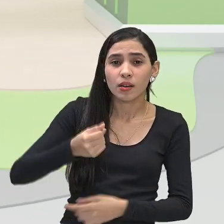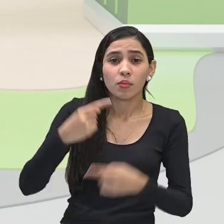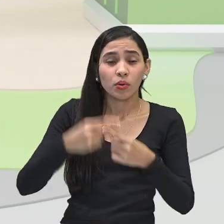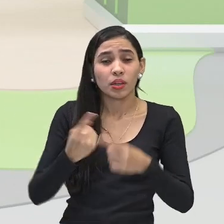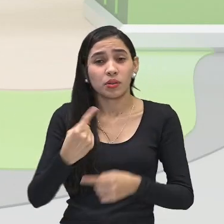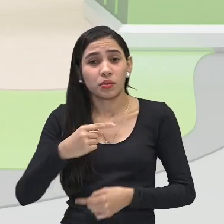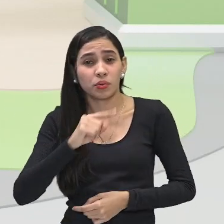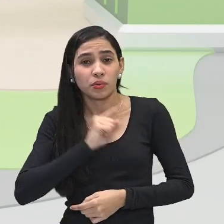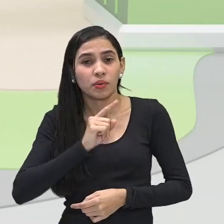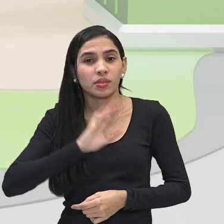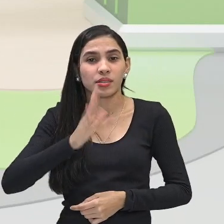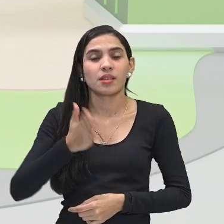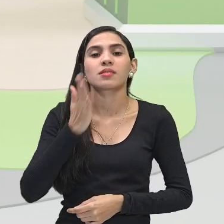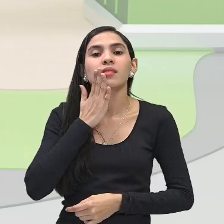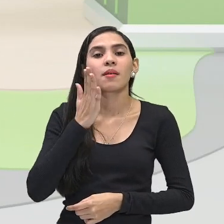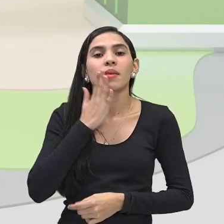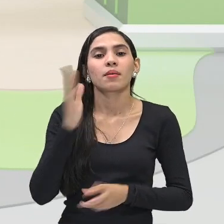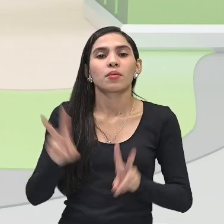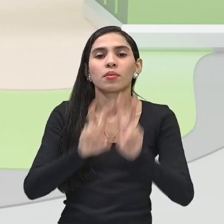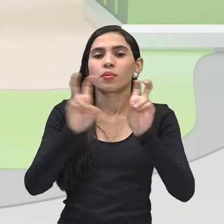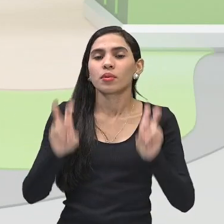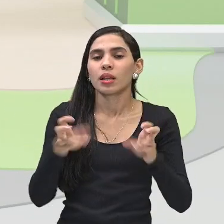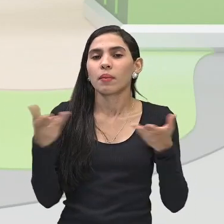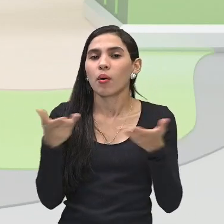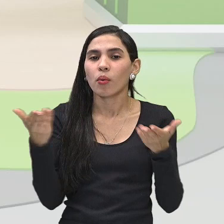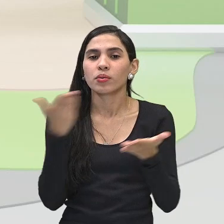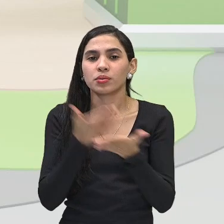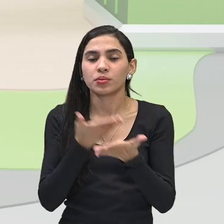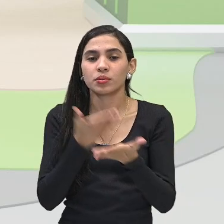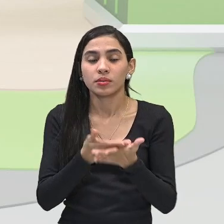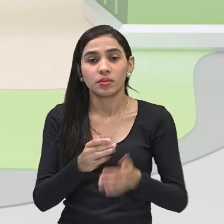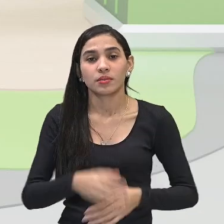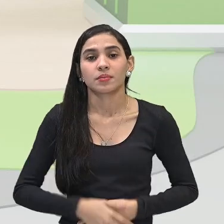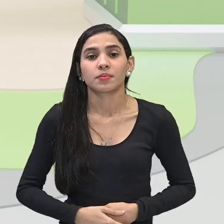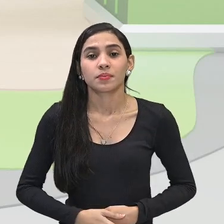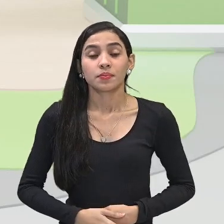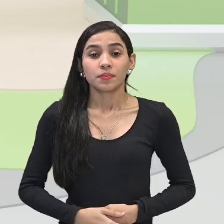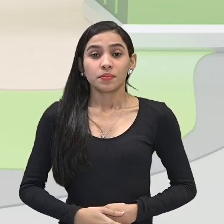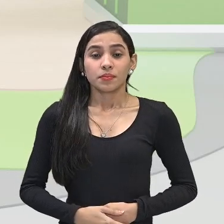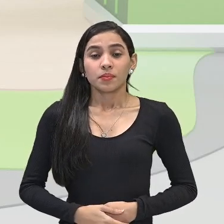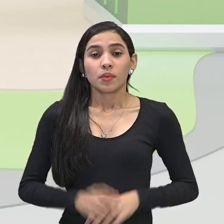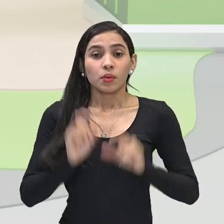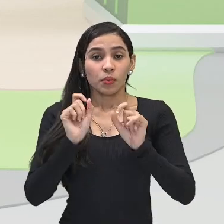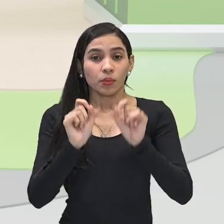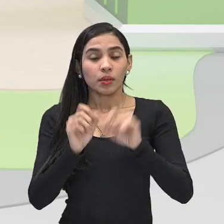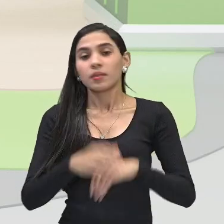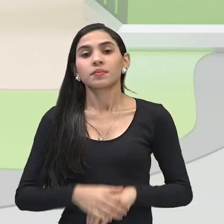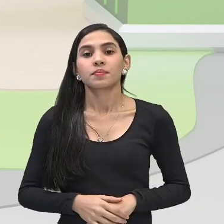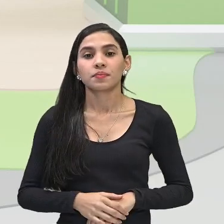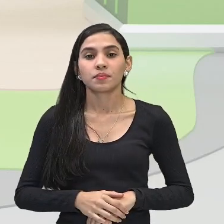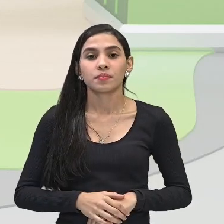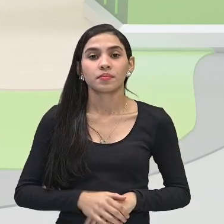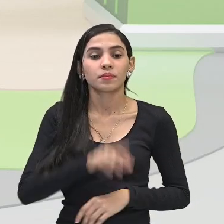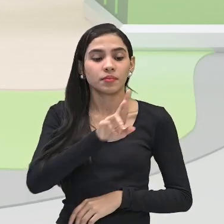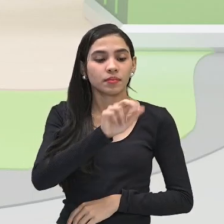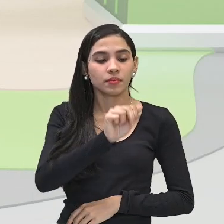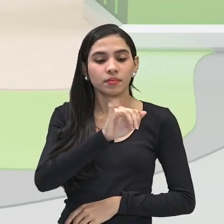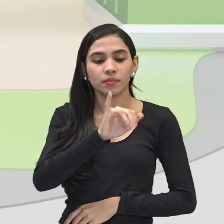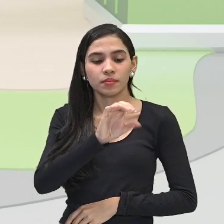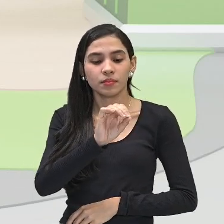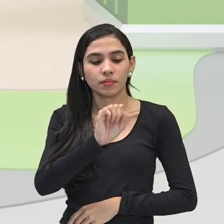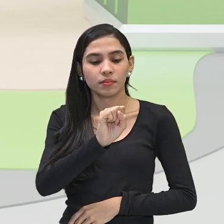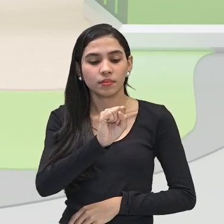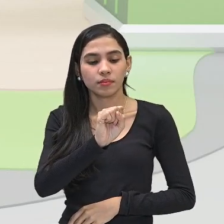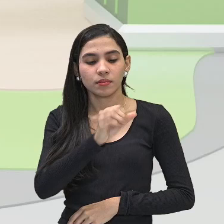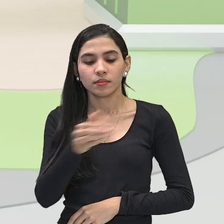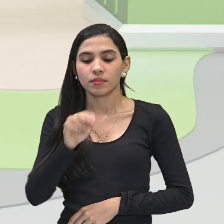já sabemos, né, pelo assunto abordado aí na nossa aula, que são emitidos raios ultravioletas.